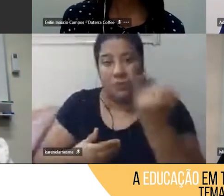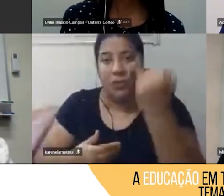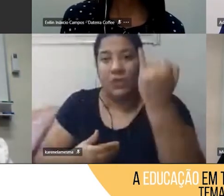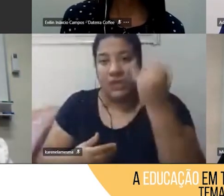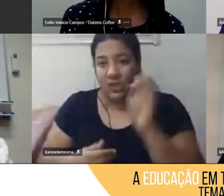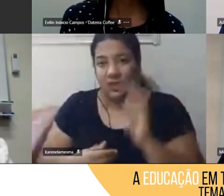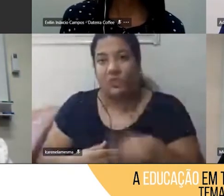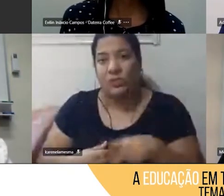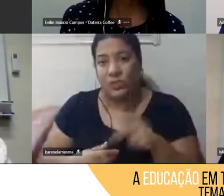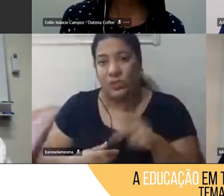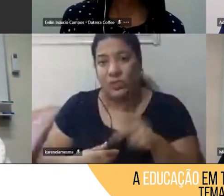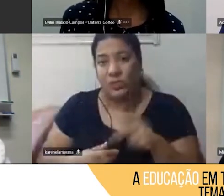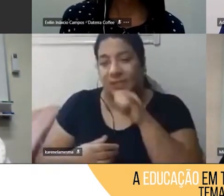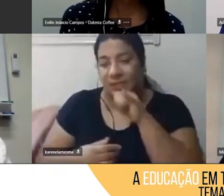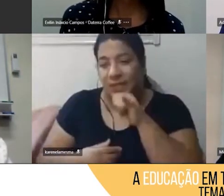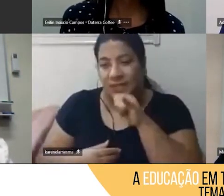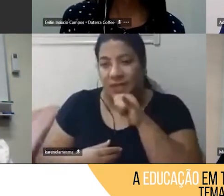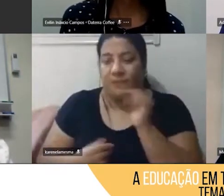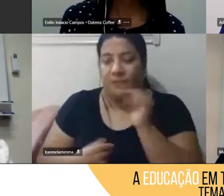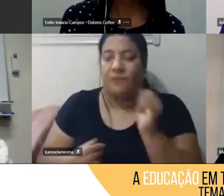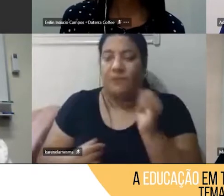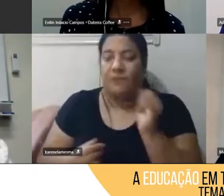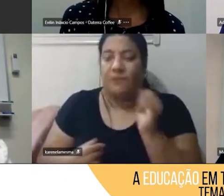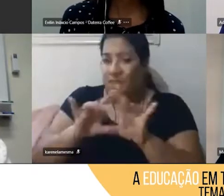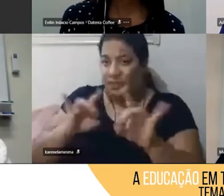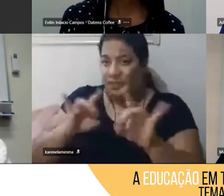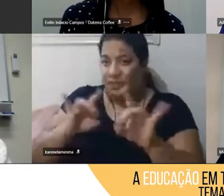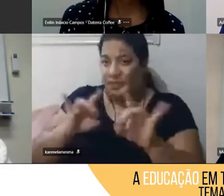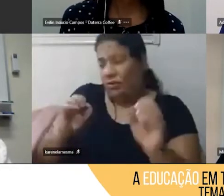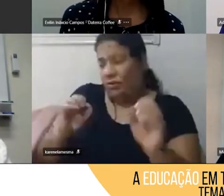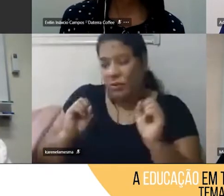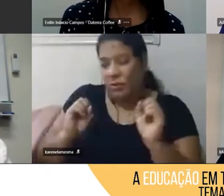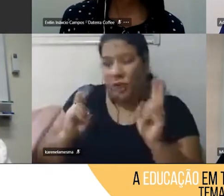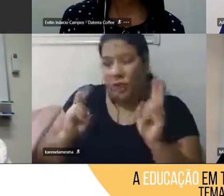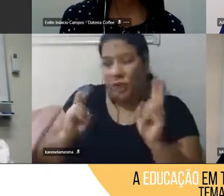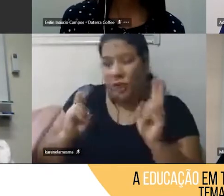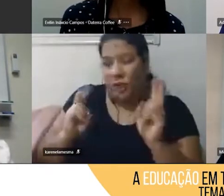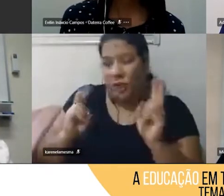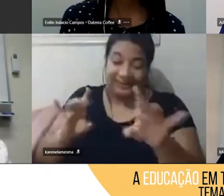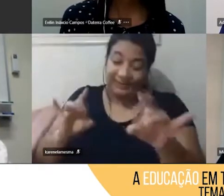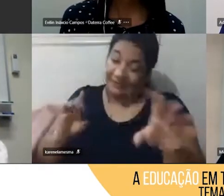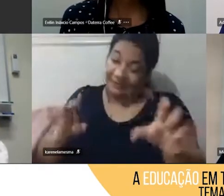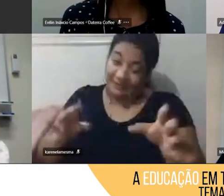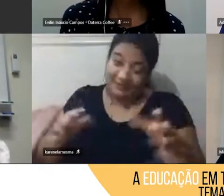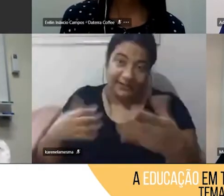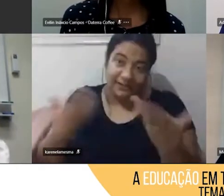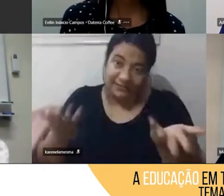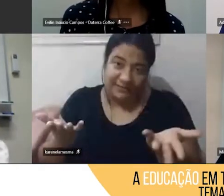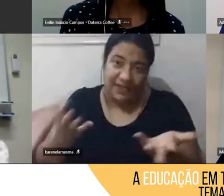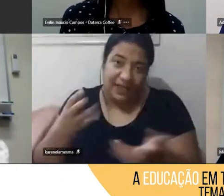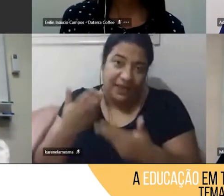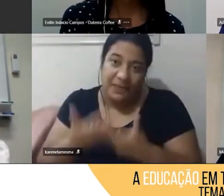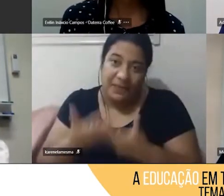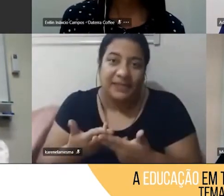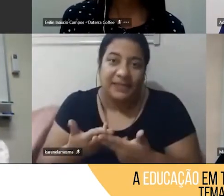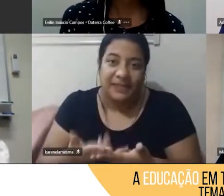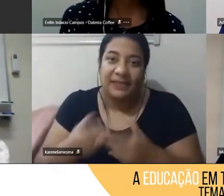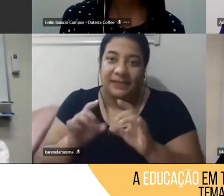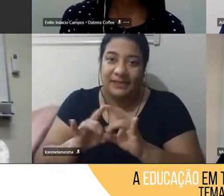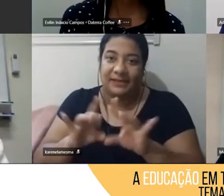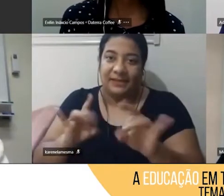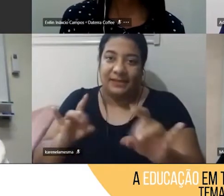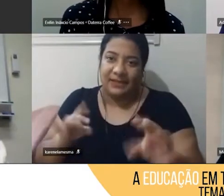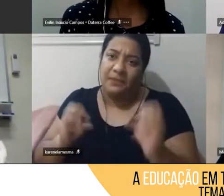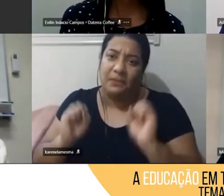a gente troca, mesmo a distância, mesmo, de repente, vocês podem montar grupos,